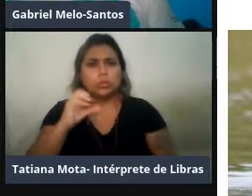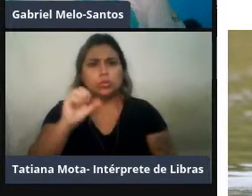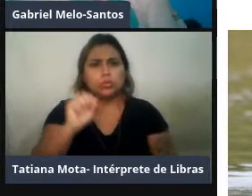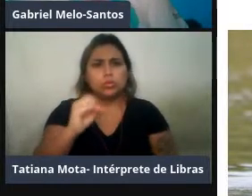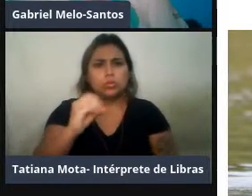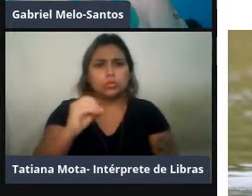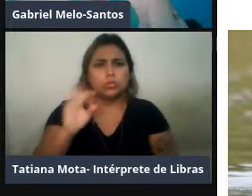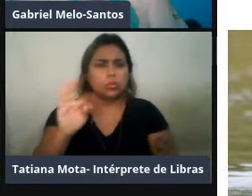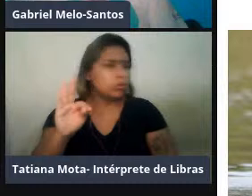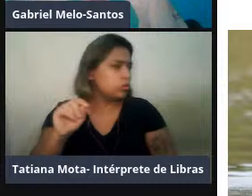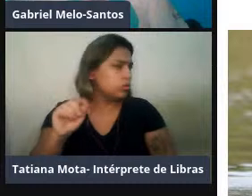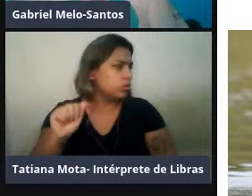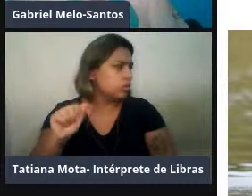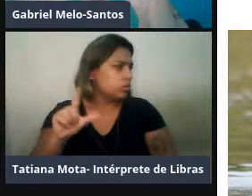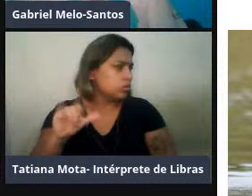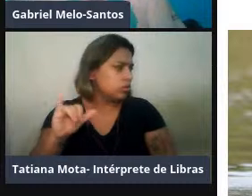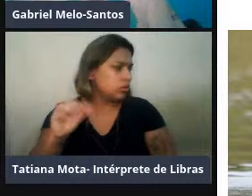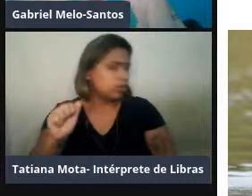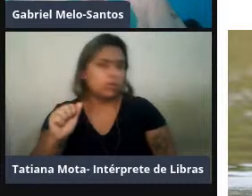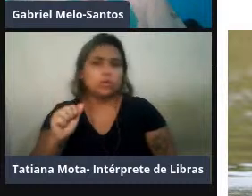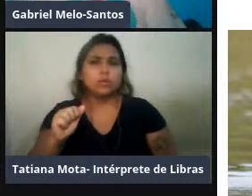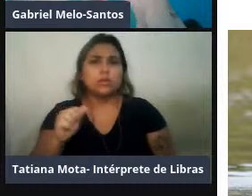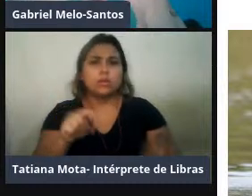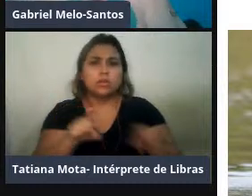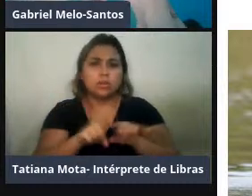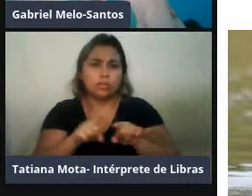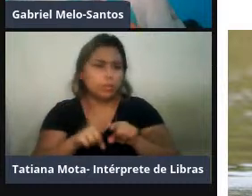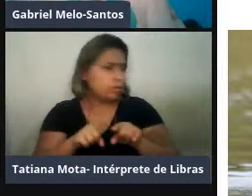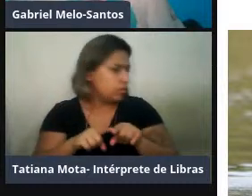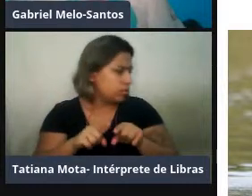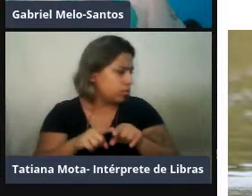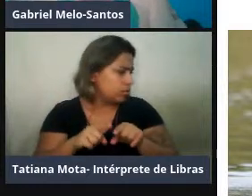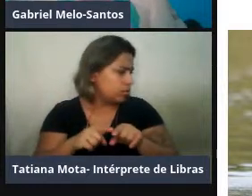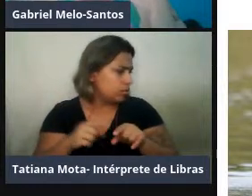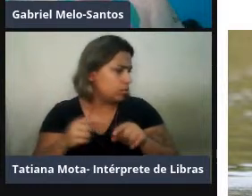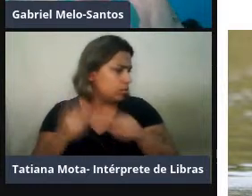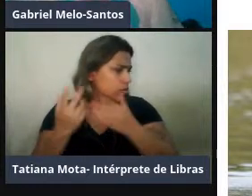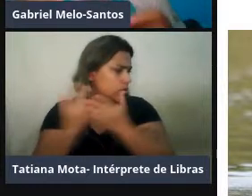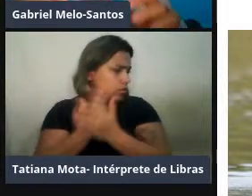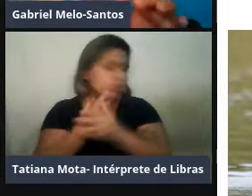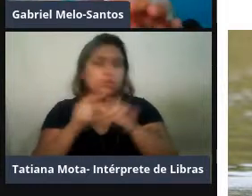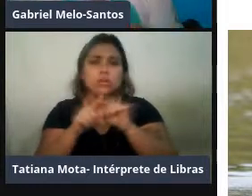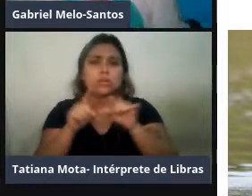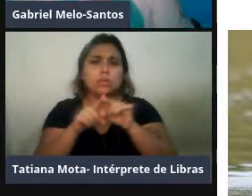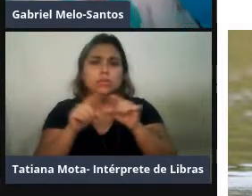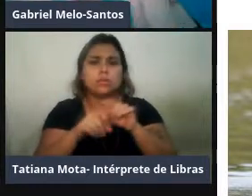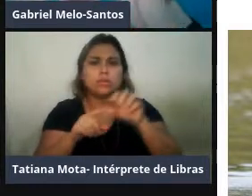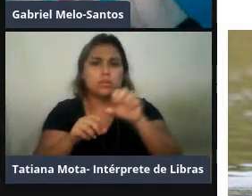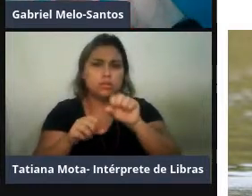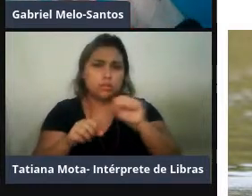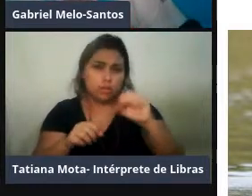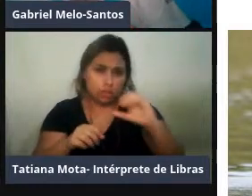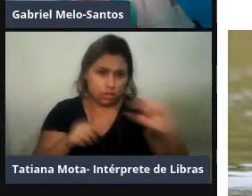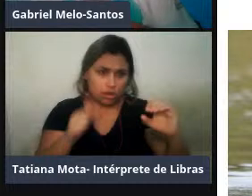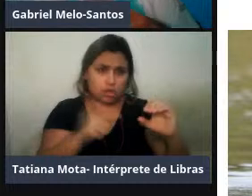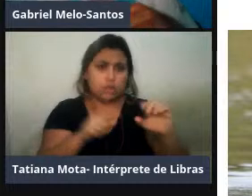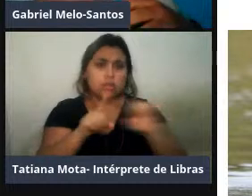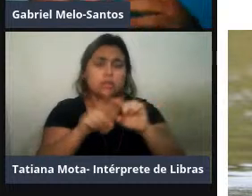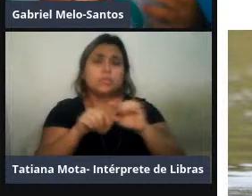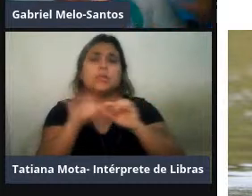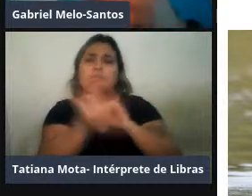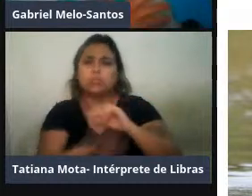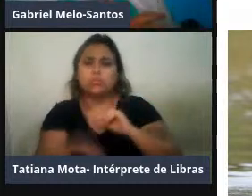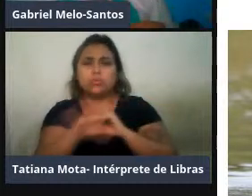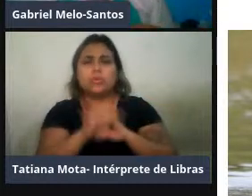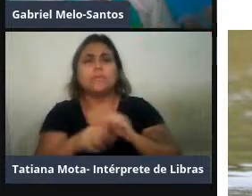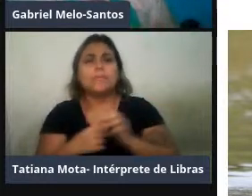colaborou com os dados de Santa Catarina, né, na América Latina inteira, e o é que é legal desse estudo? Como a Marta